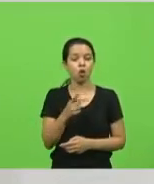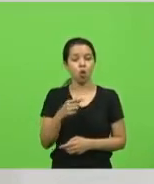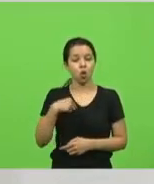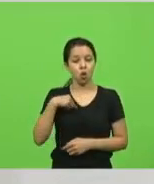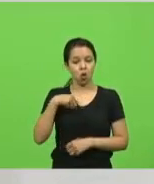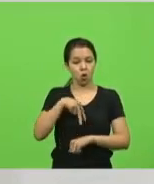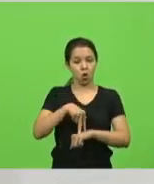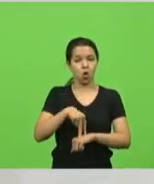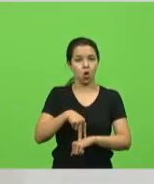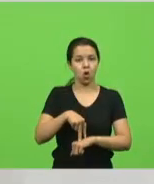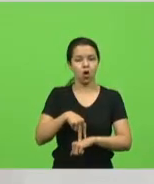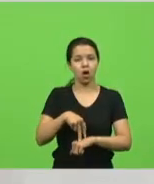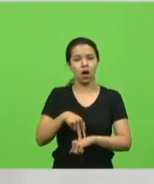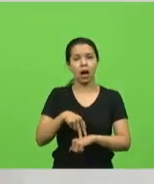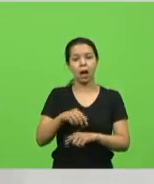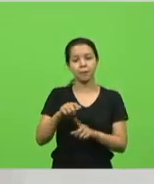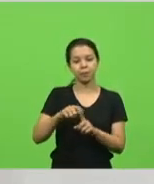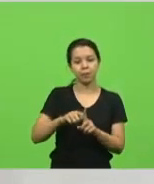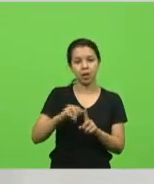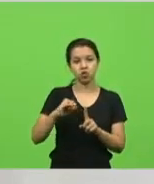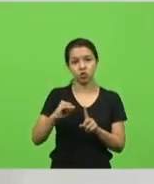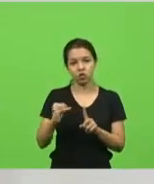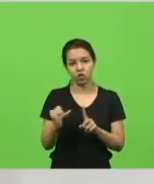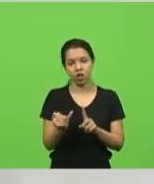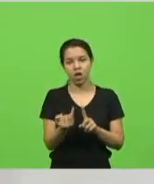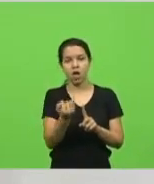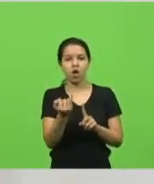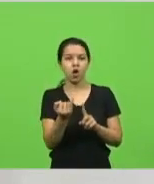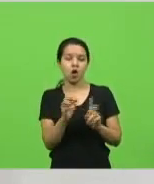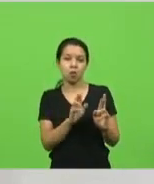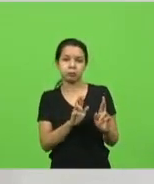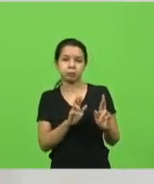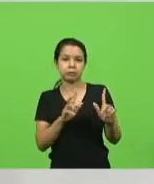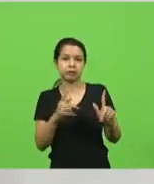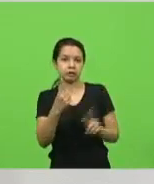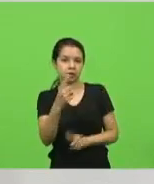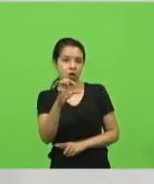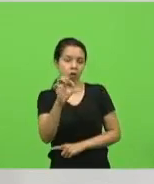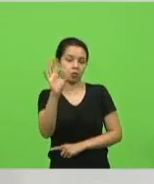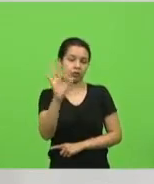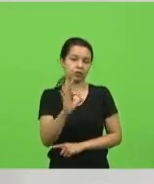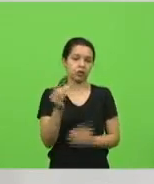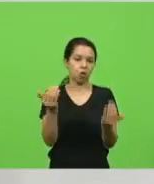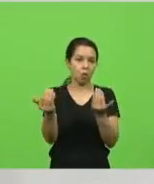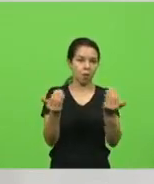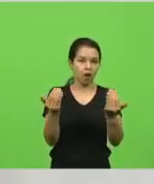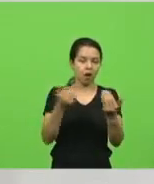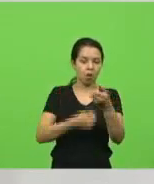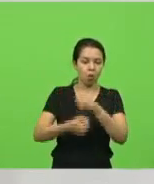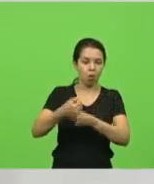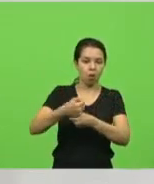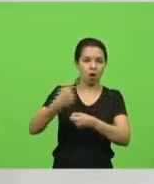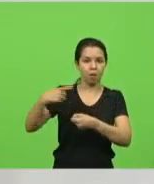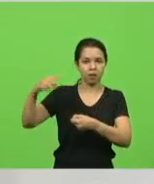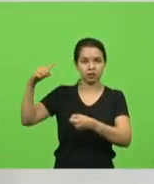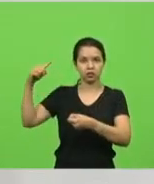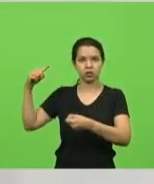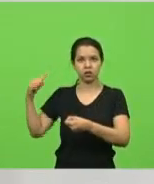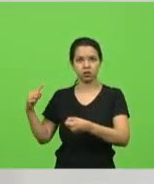superavitária no mês de janeiro. 19% comparado com o ano passado. Foi por quê?